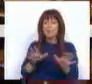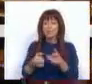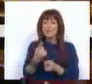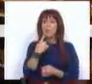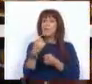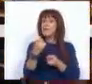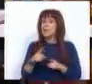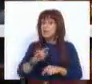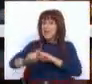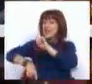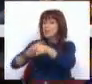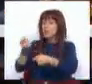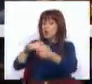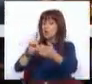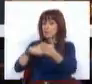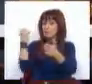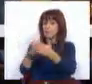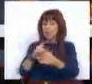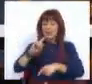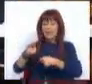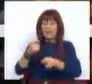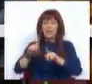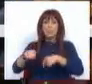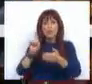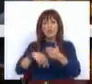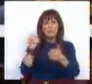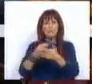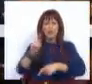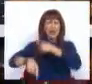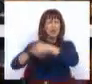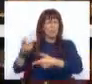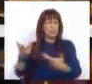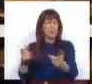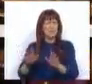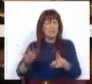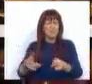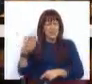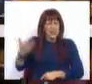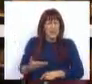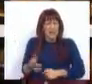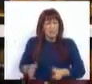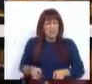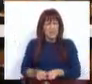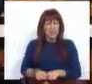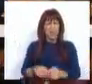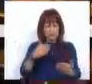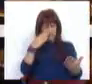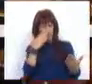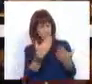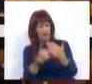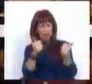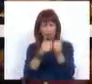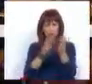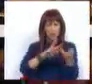inquérito depois do negócio. Depois do facto consumado. Só que os portugueses têm o direito a ver confrontadas